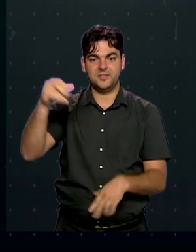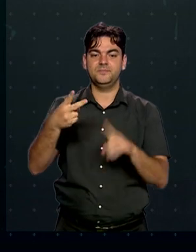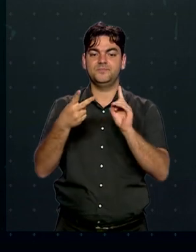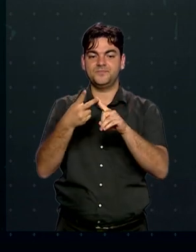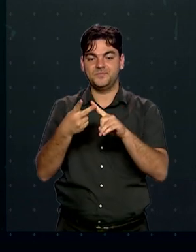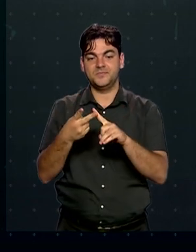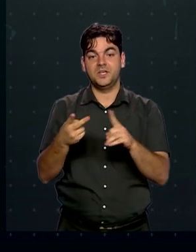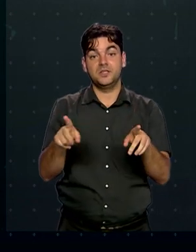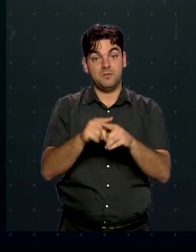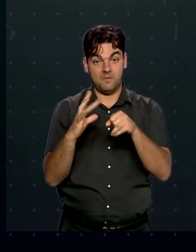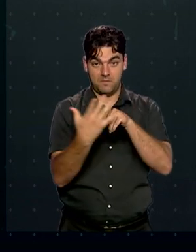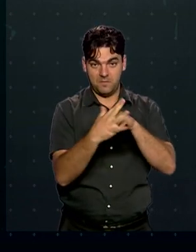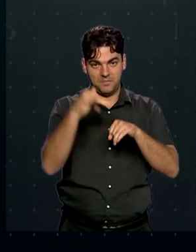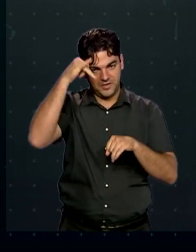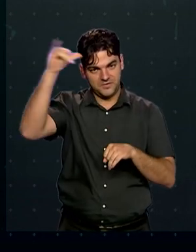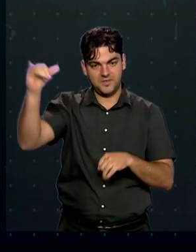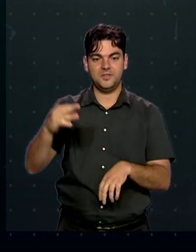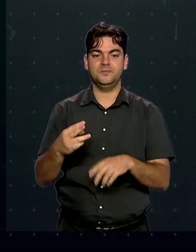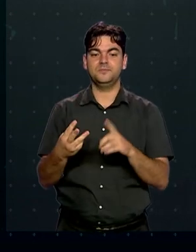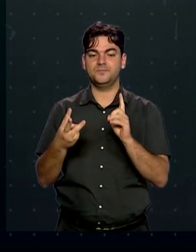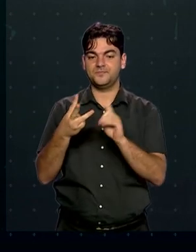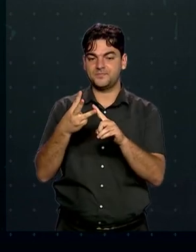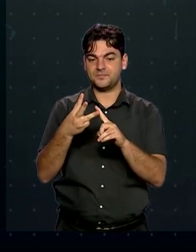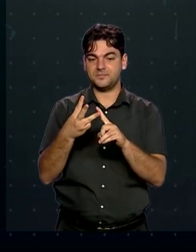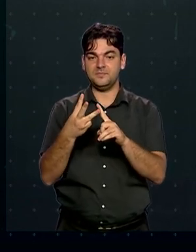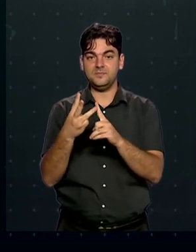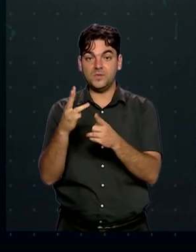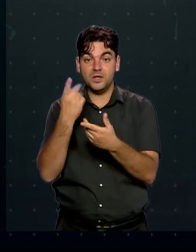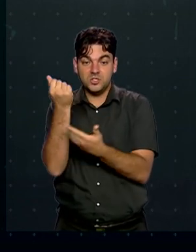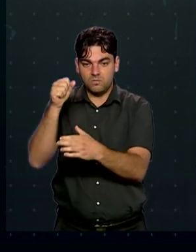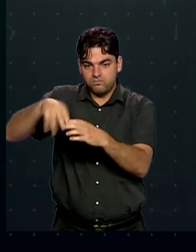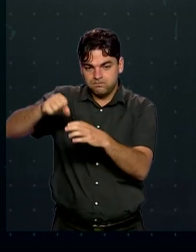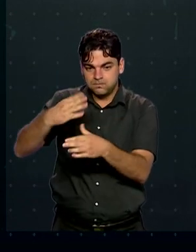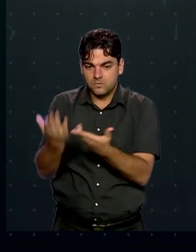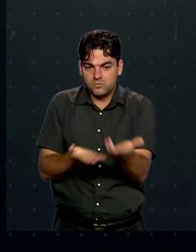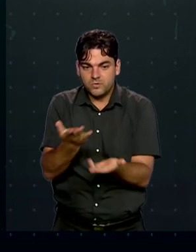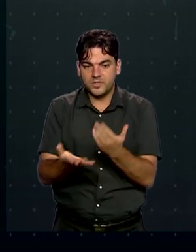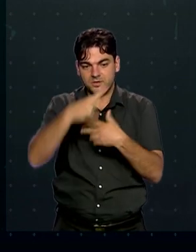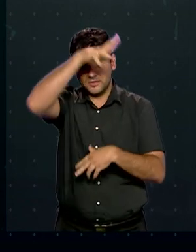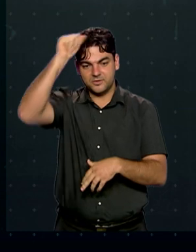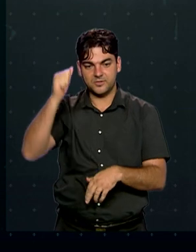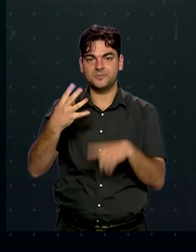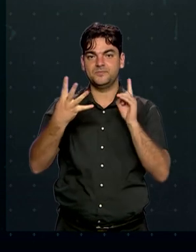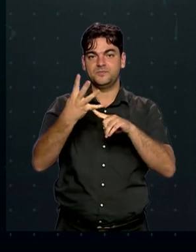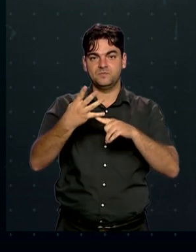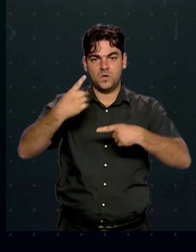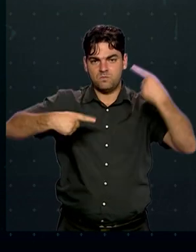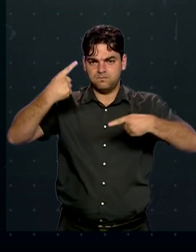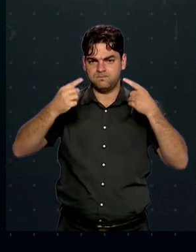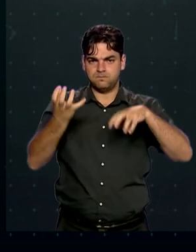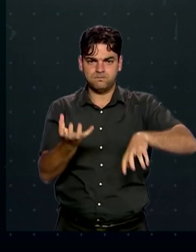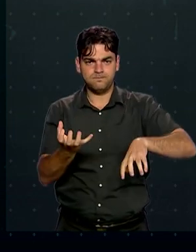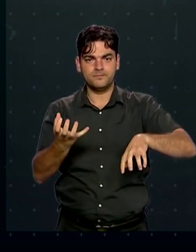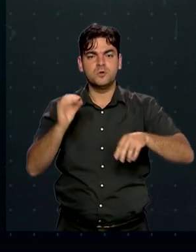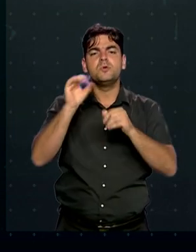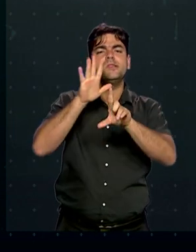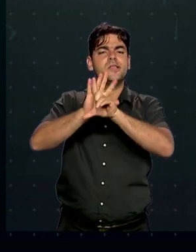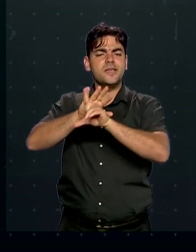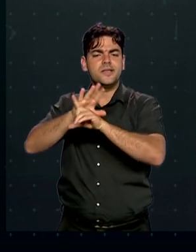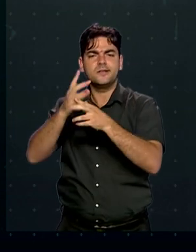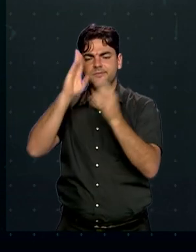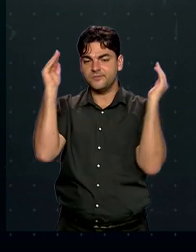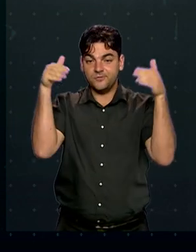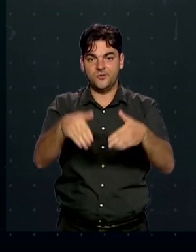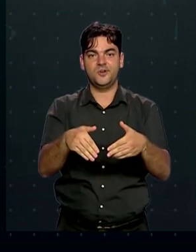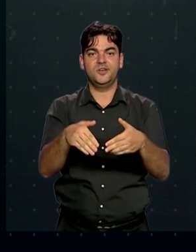combate ao coronavírus, reativação do Fundo Amazônia, discussão com o Congresso Nacional sobre legislação